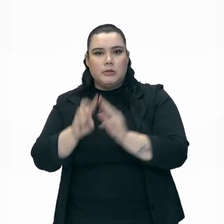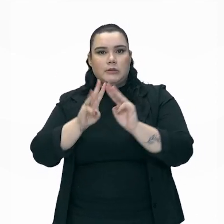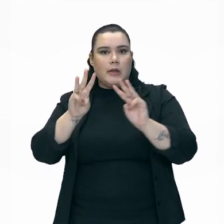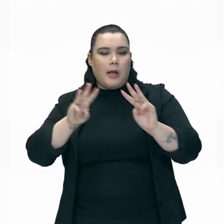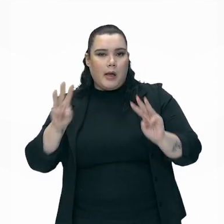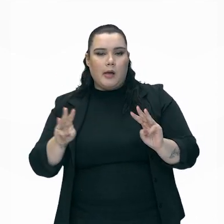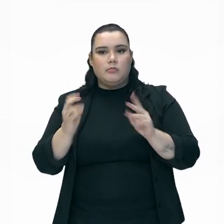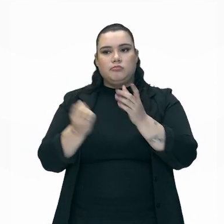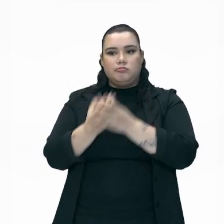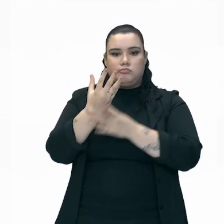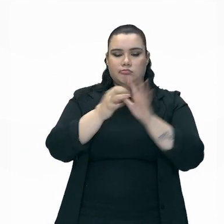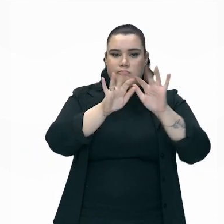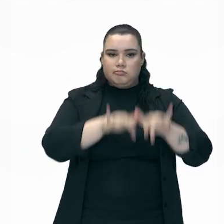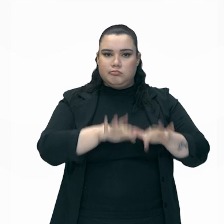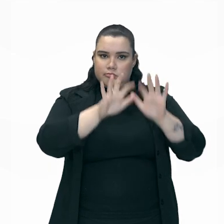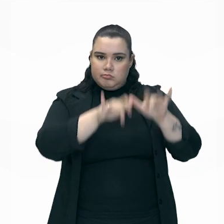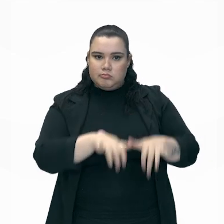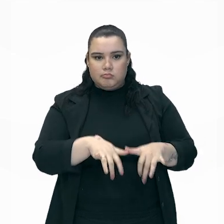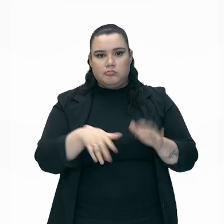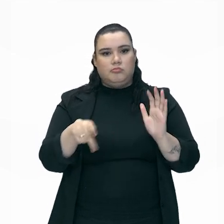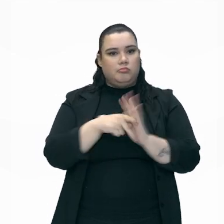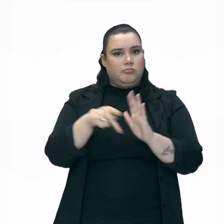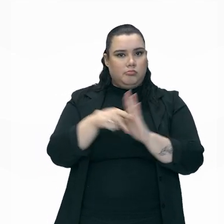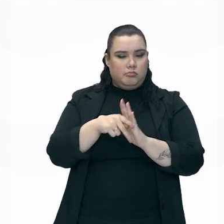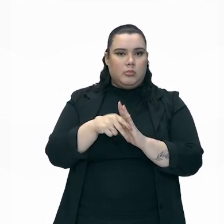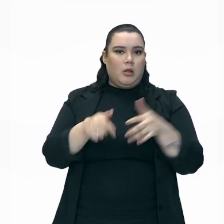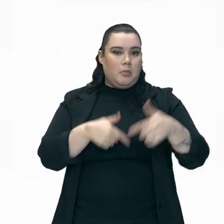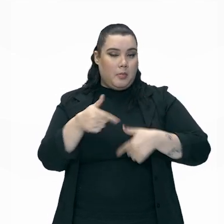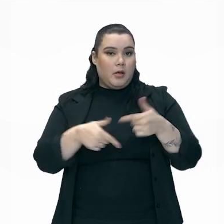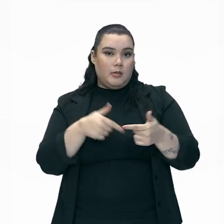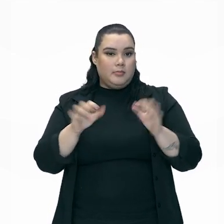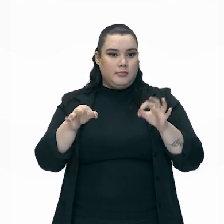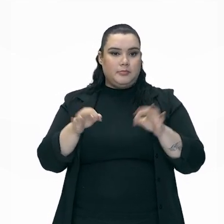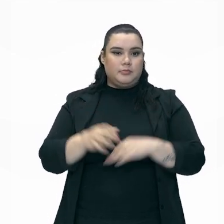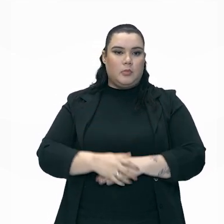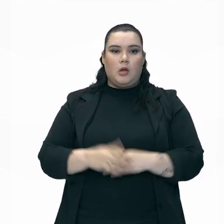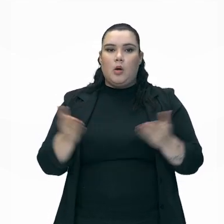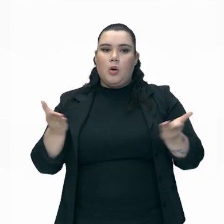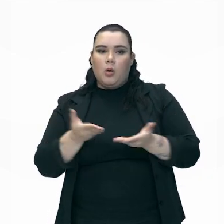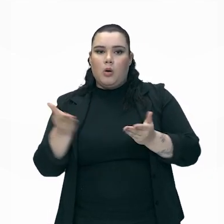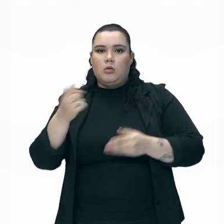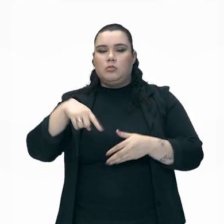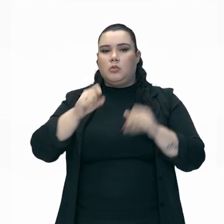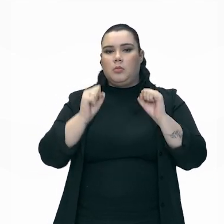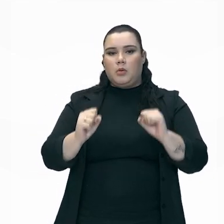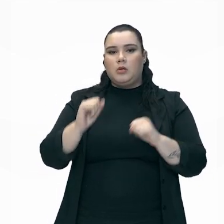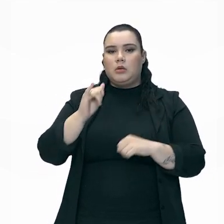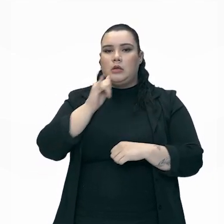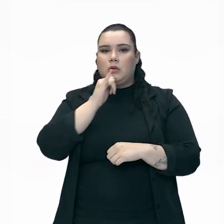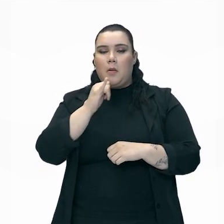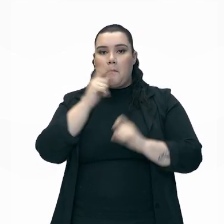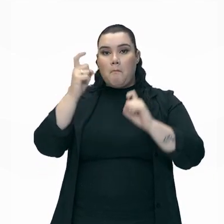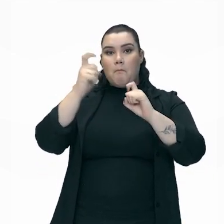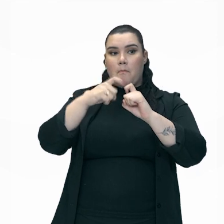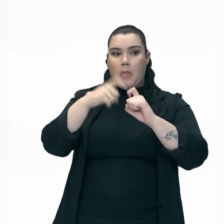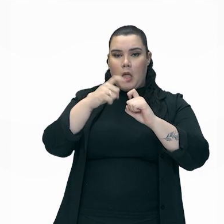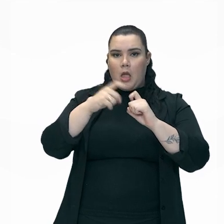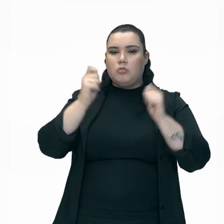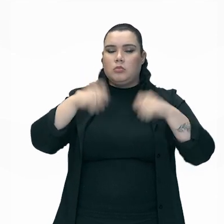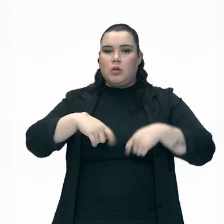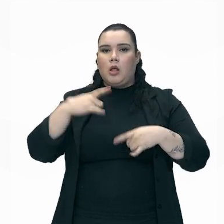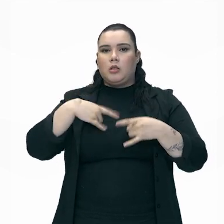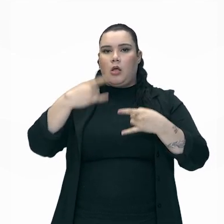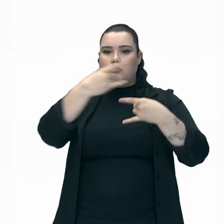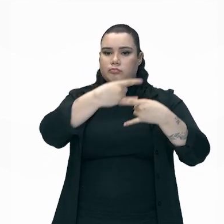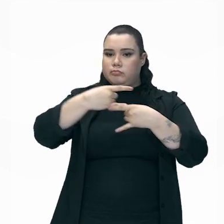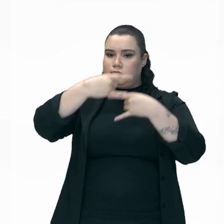produzir, né, e fazer aí o seu trabalho, né. Hoje em dia, você pode fazer uma consulta médica por videoconferência,